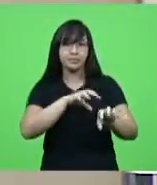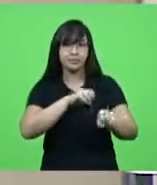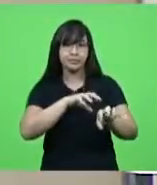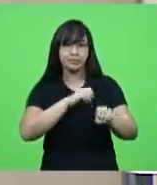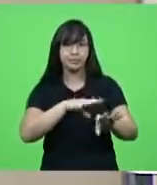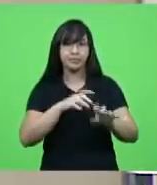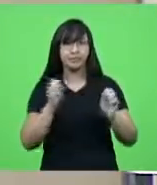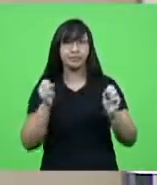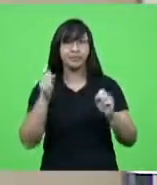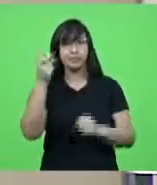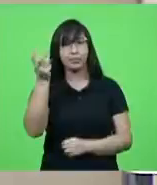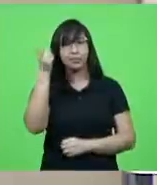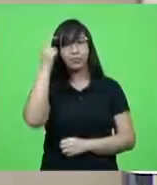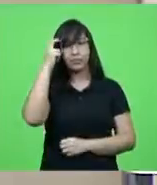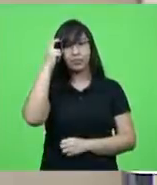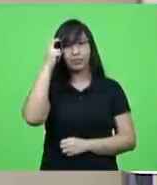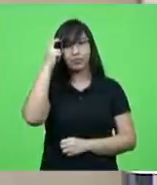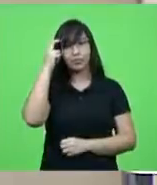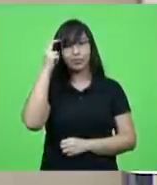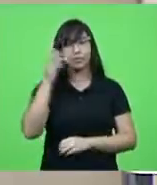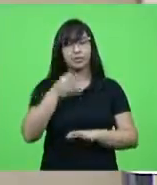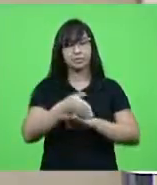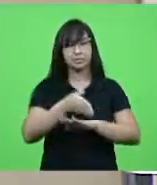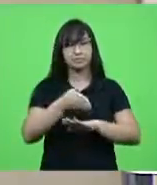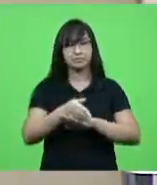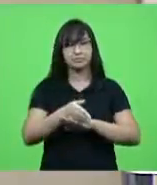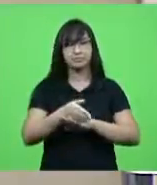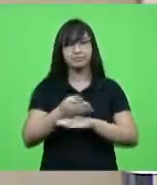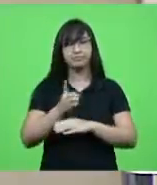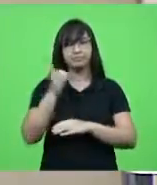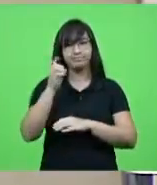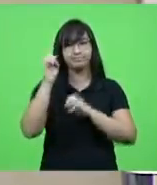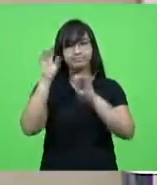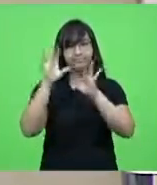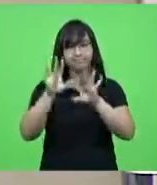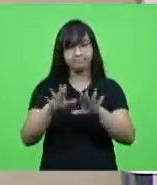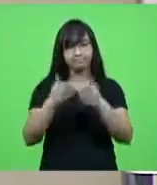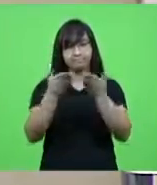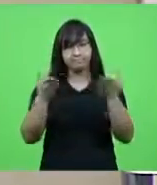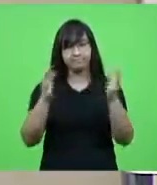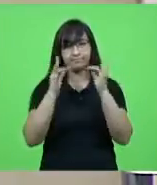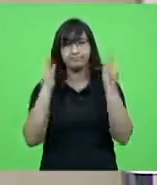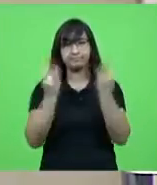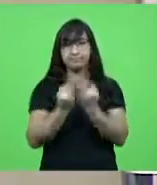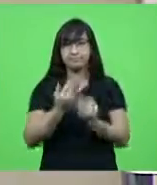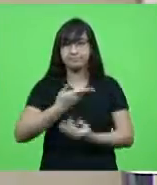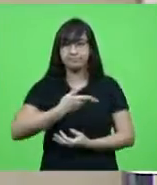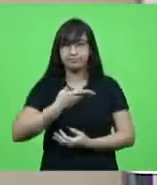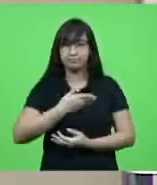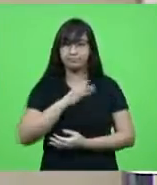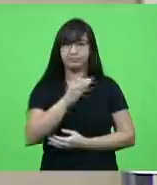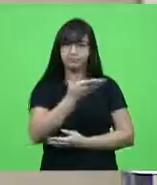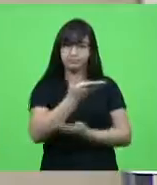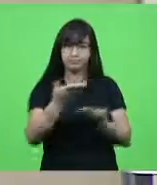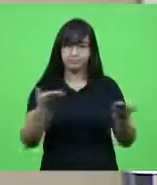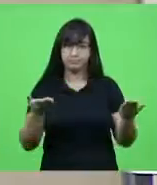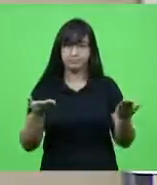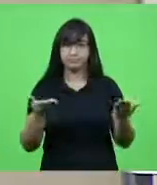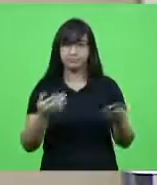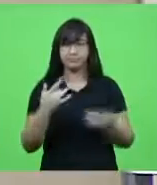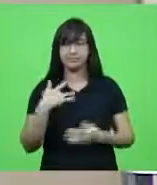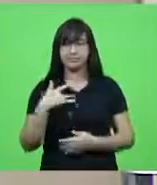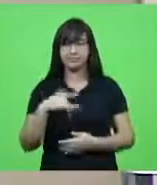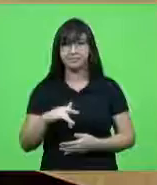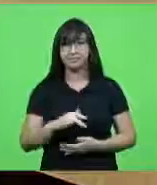e legislação participativa. Que Deus conforte os corações dos familiares e amigos neste momento de pesar.